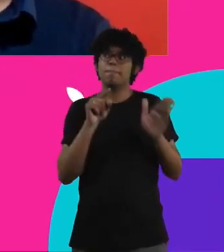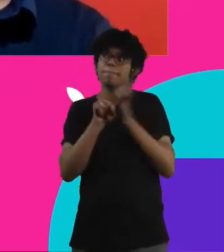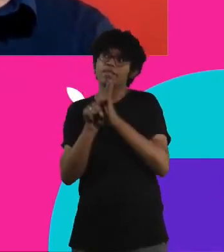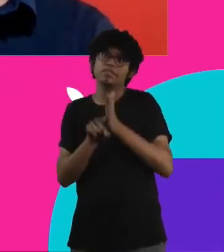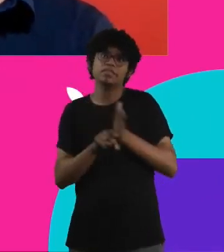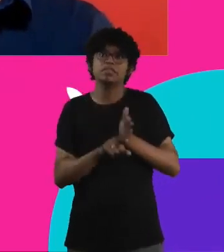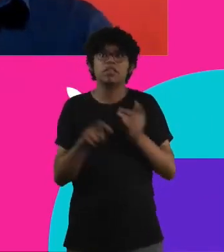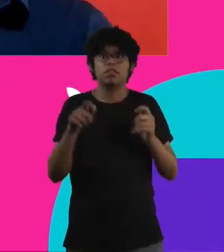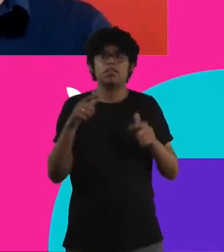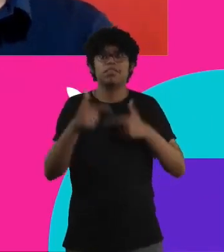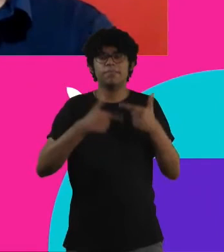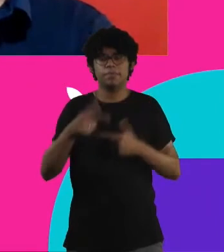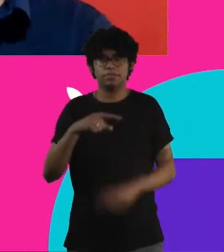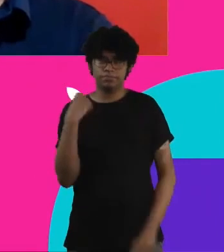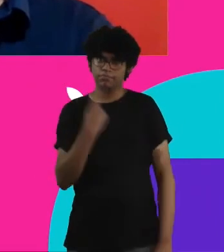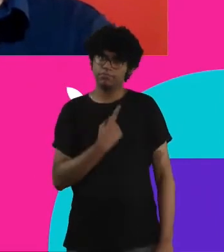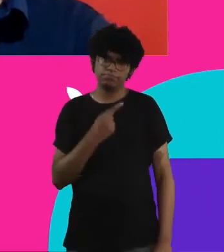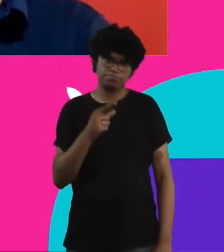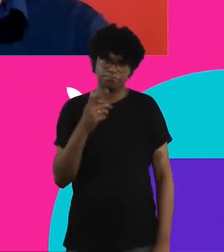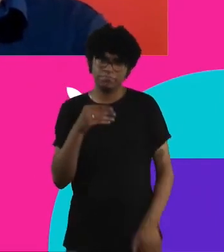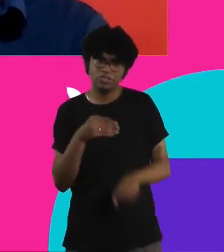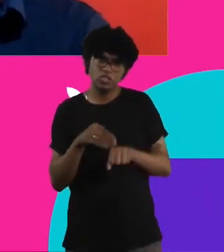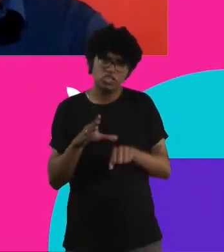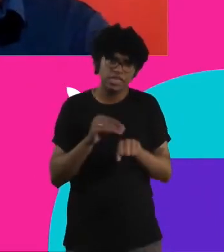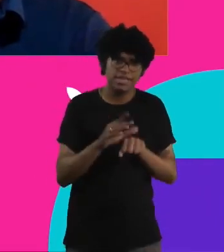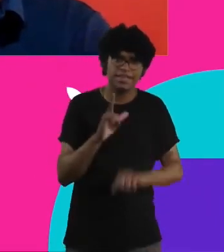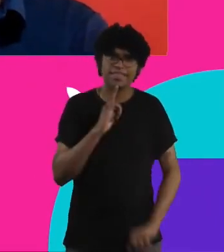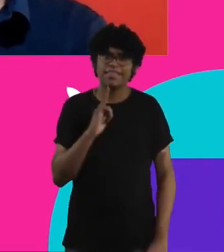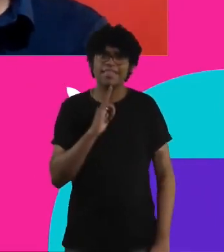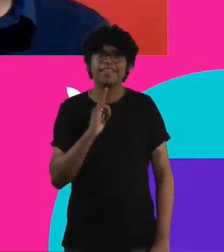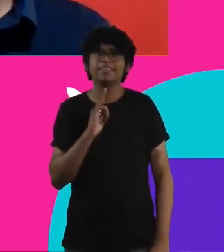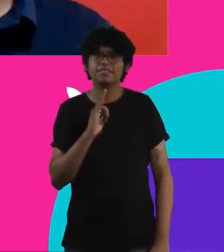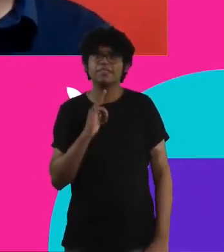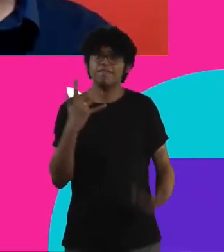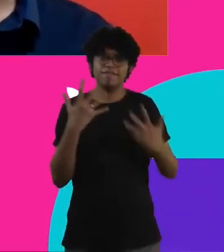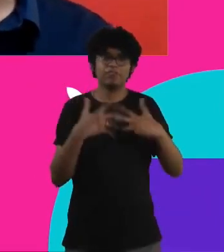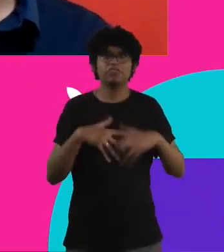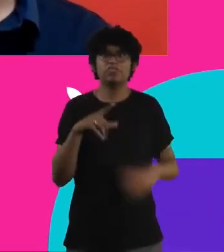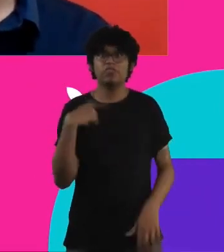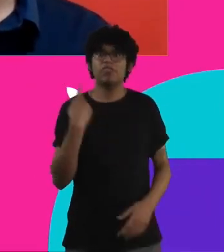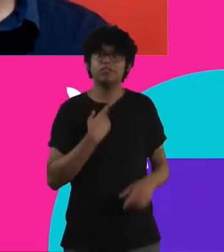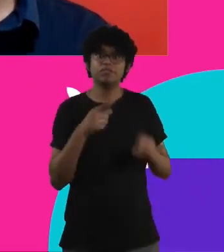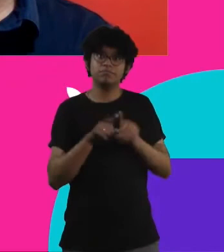fazendo então não sei se você também tem alguma dica que funcione tanto pra gente quanto pra todo mundo que está ouvindo